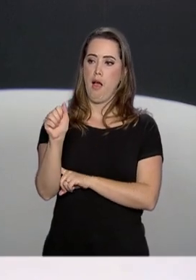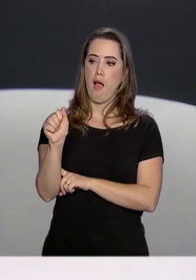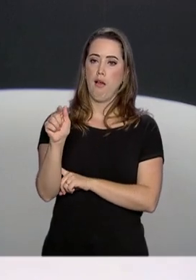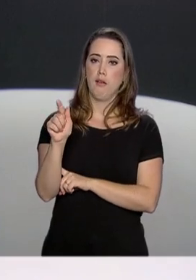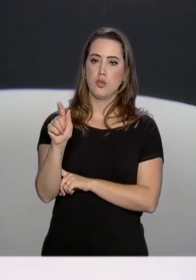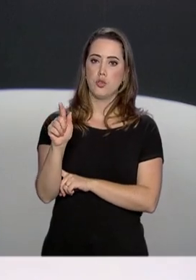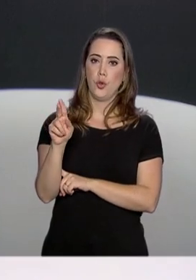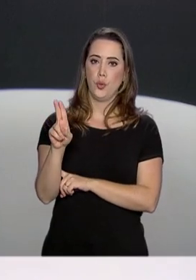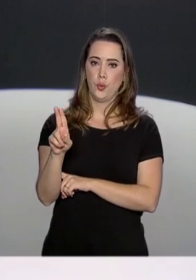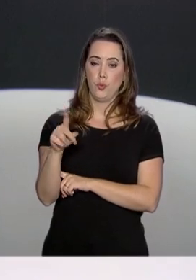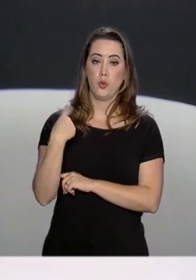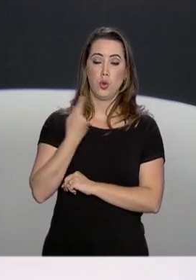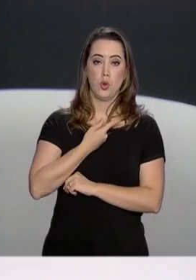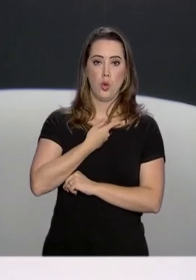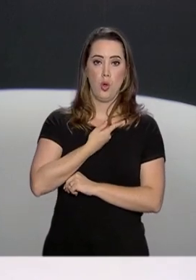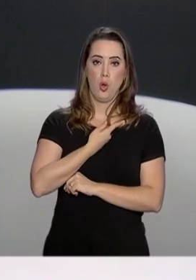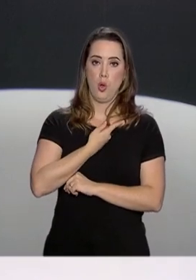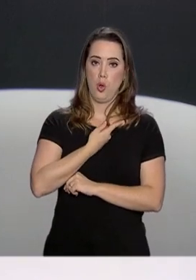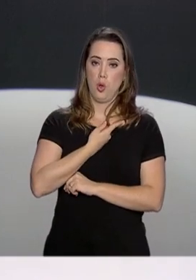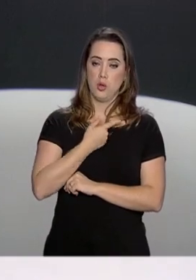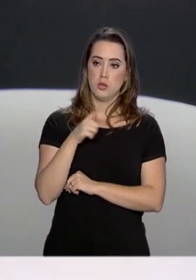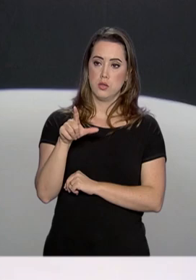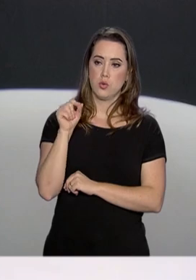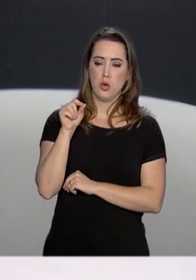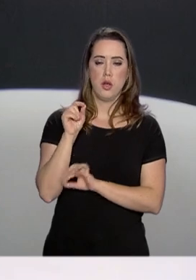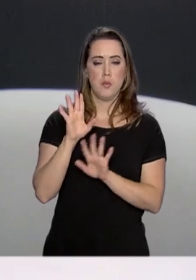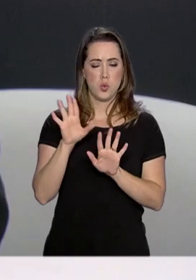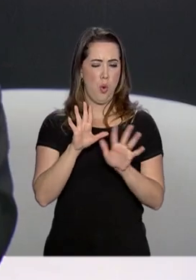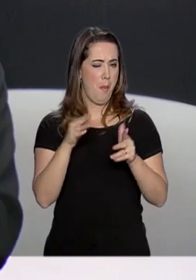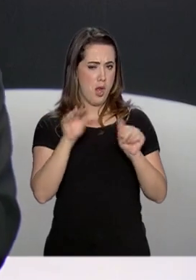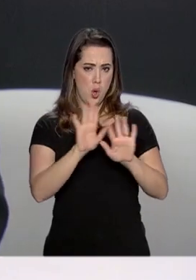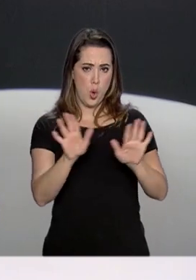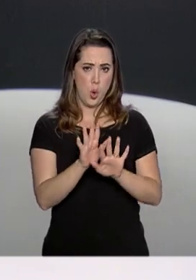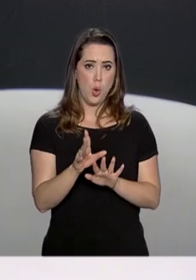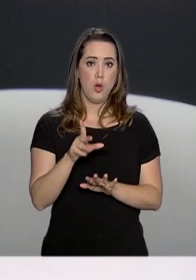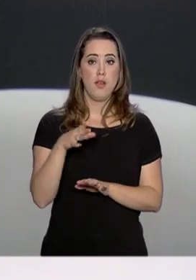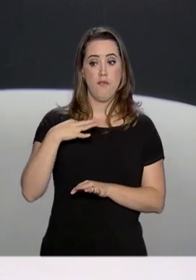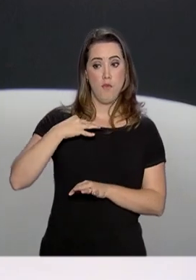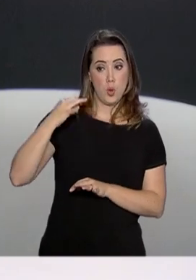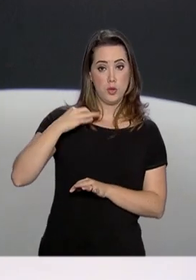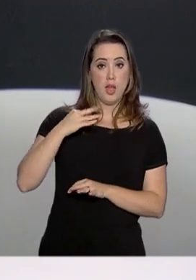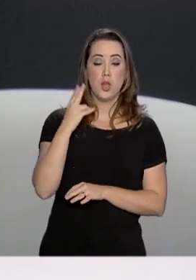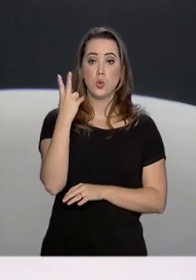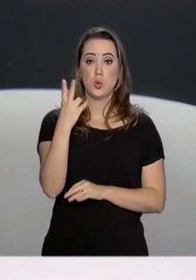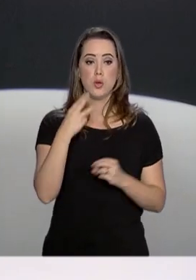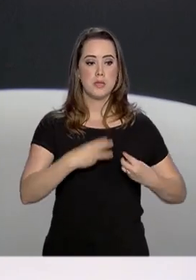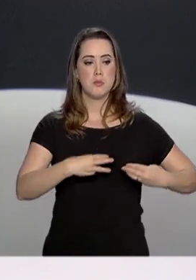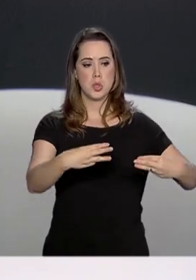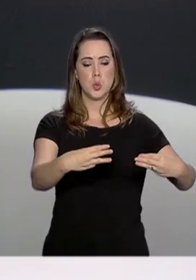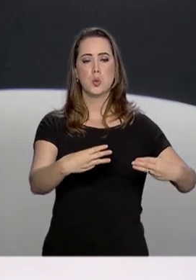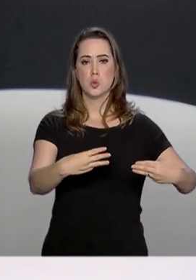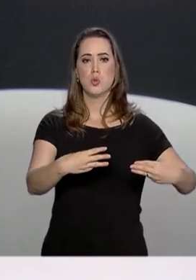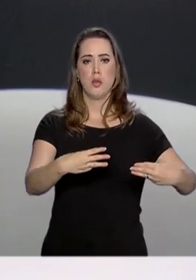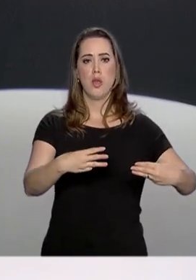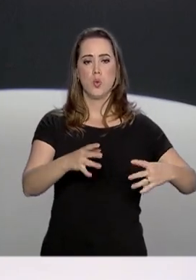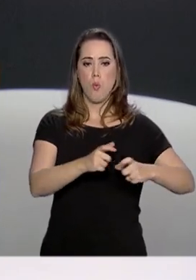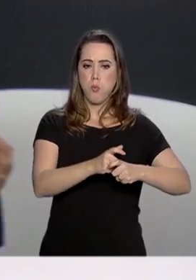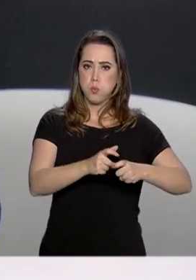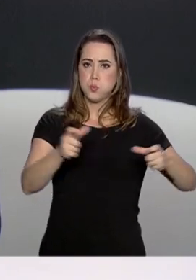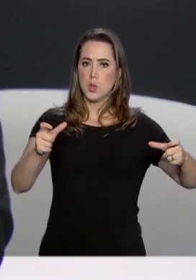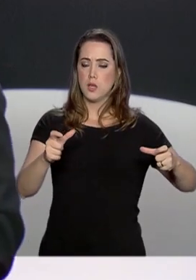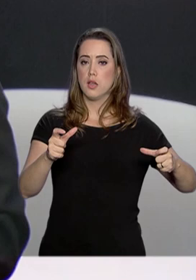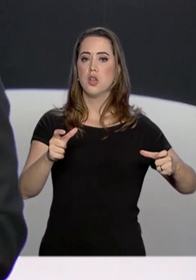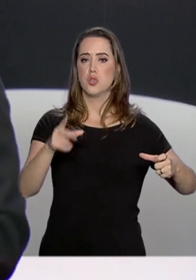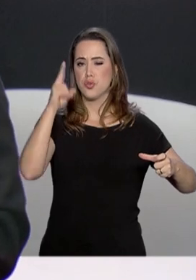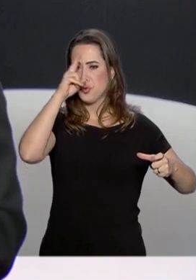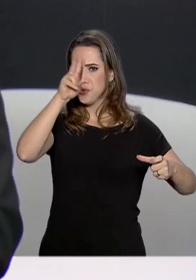nós escolhemos, ou melhor, se voluntariaram dois ministérios. Dois ministérios muito grandes e com históricos problemas. O Ministério da